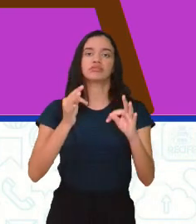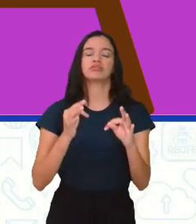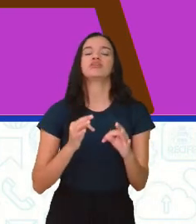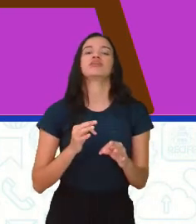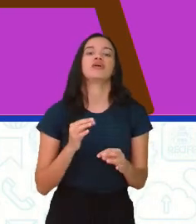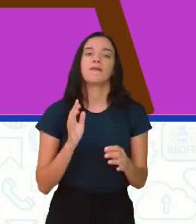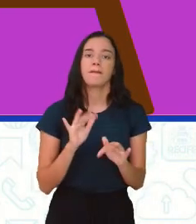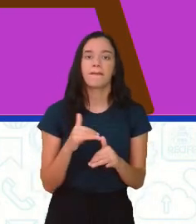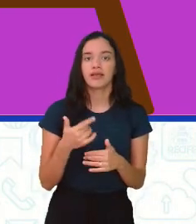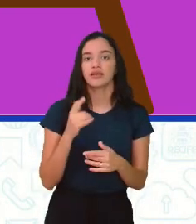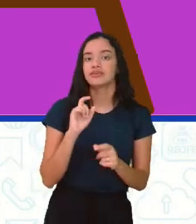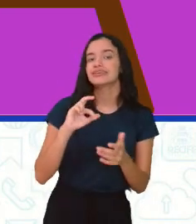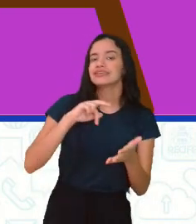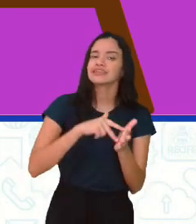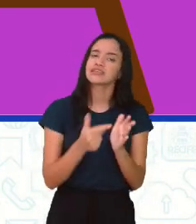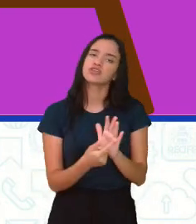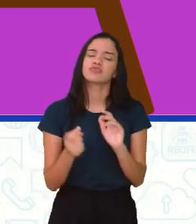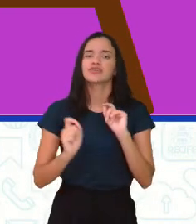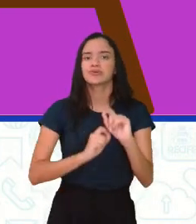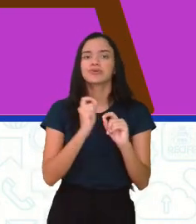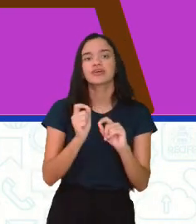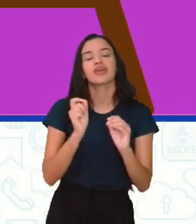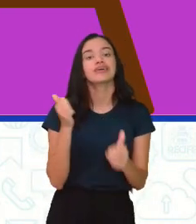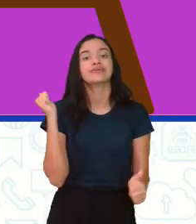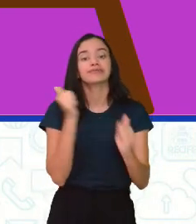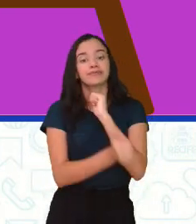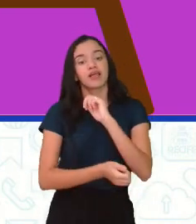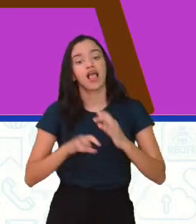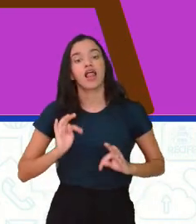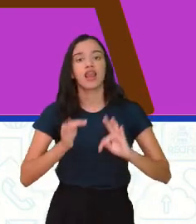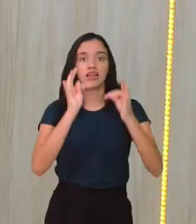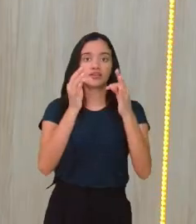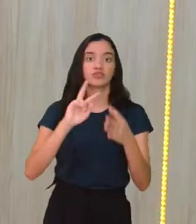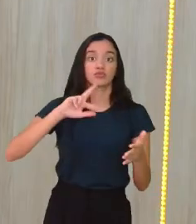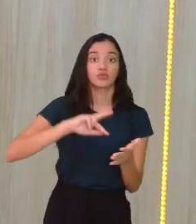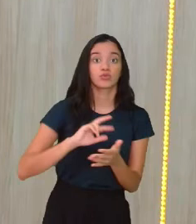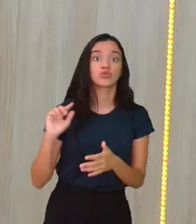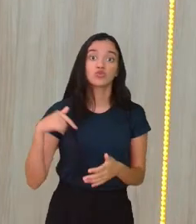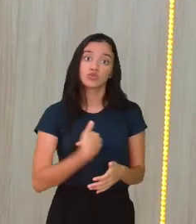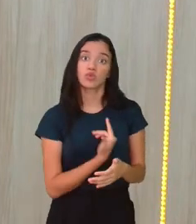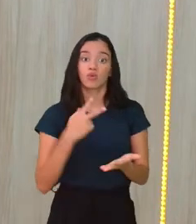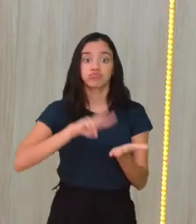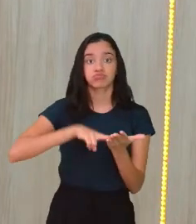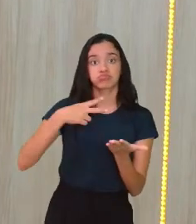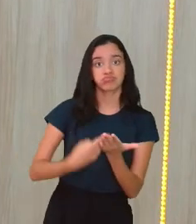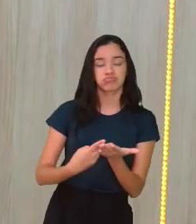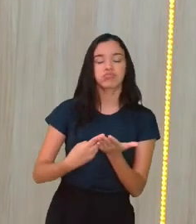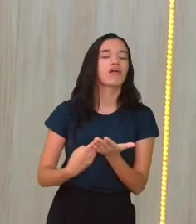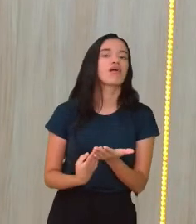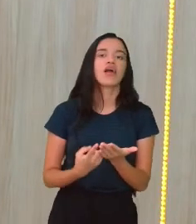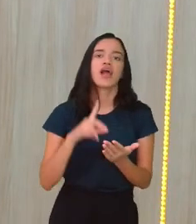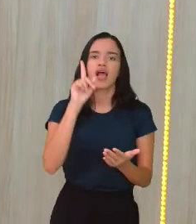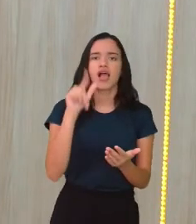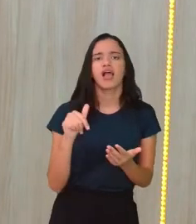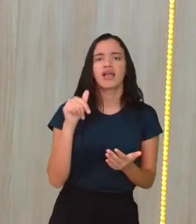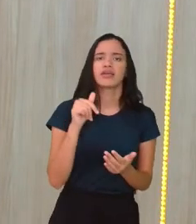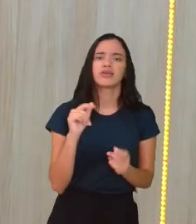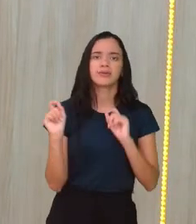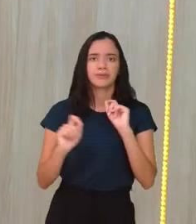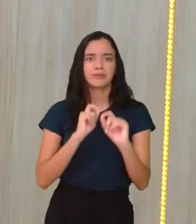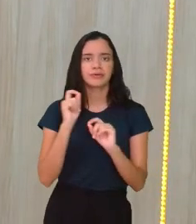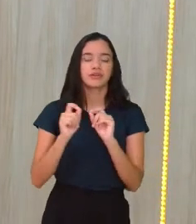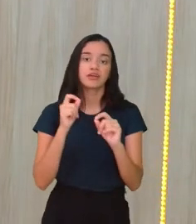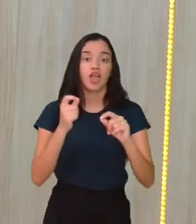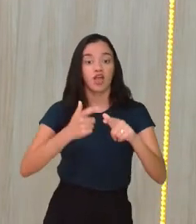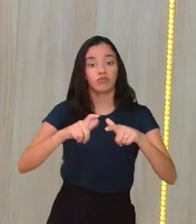esportes significa esportes eletrônicos, né? Quando a gente traduz. Então, é uma área que está sendo